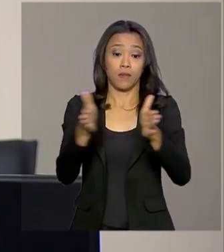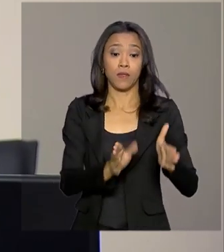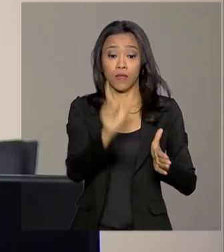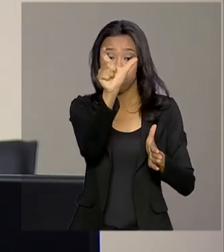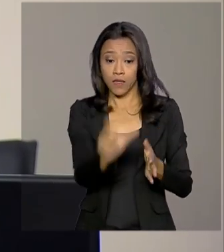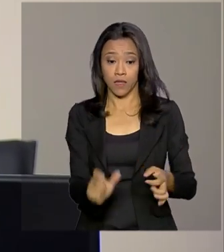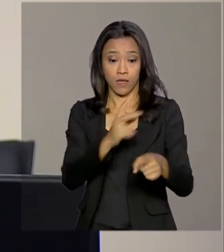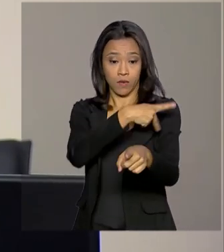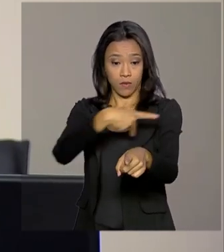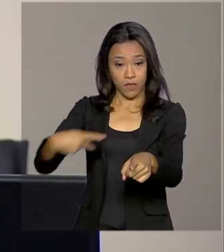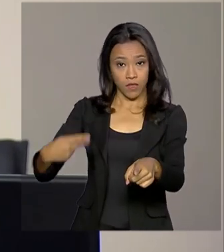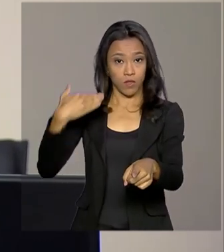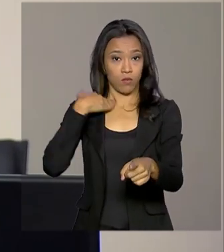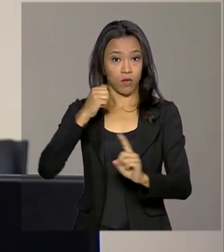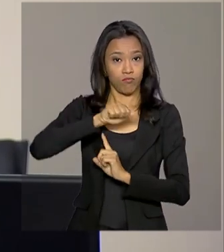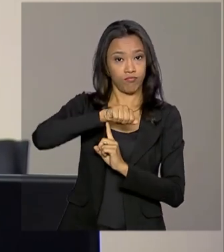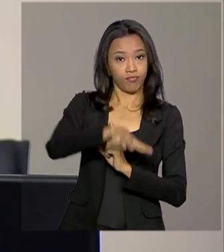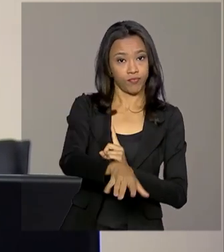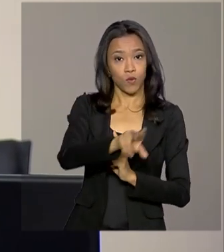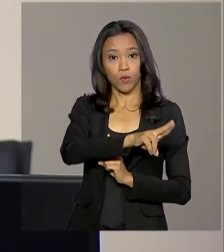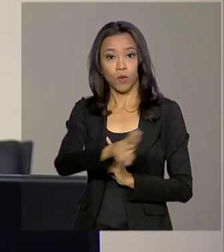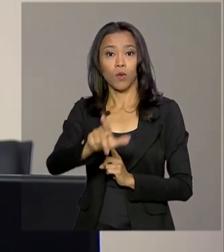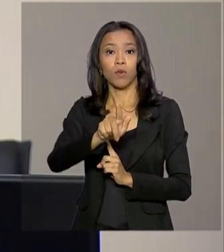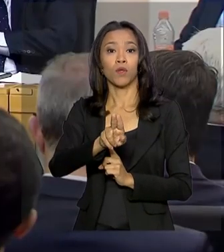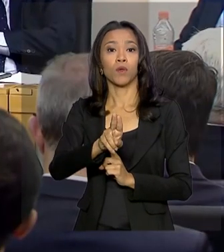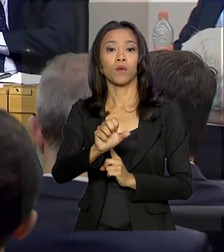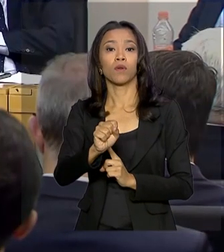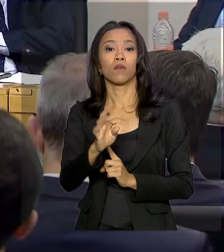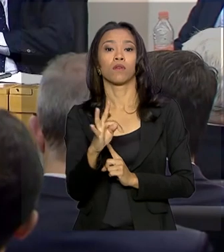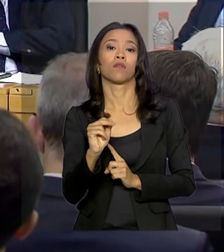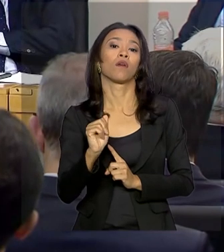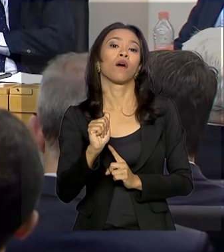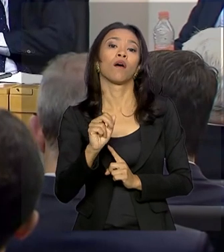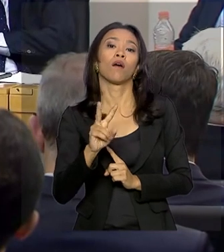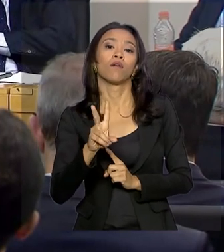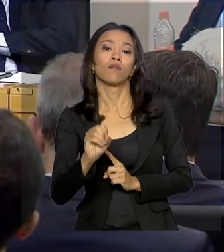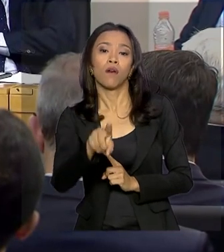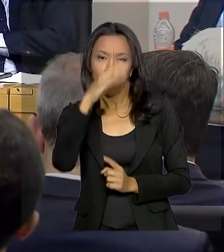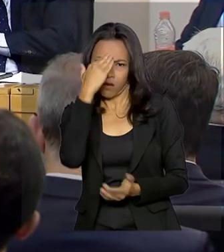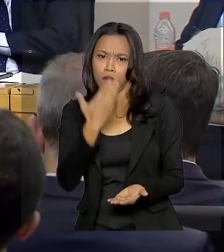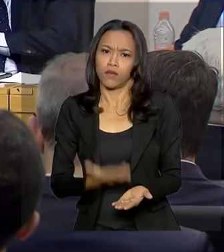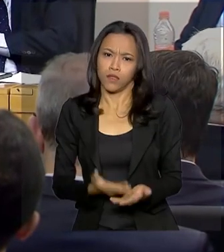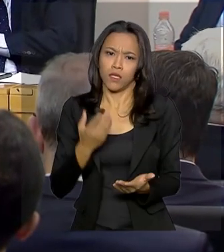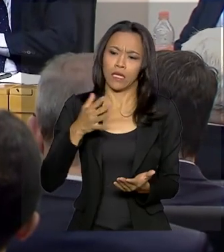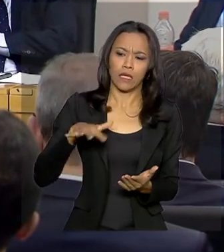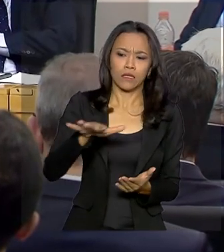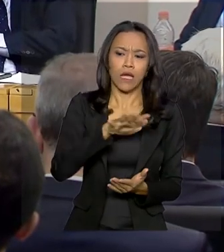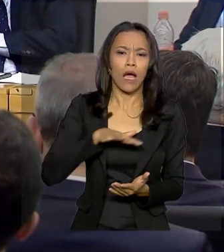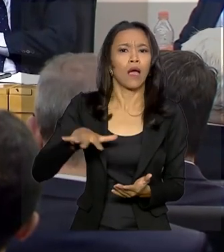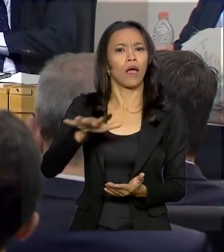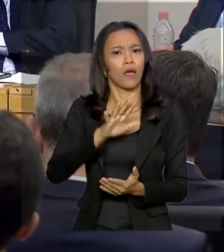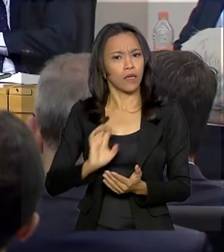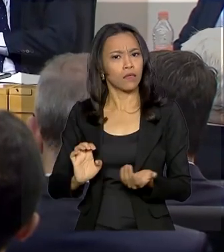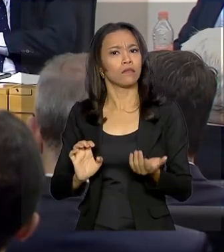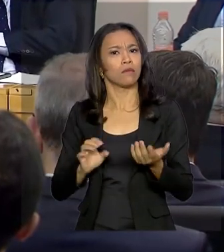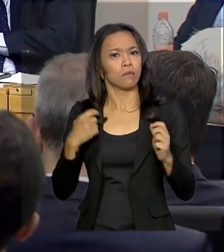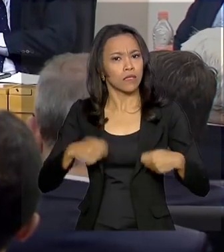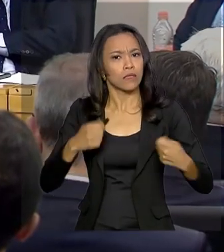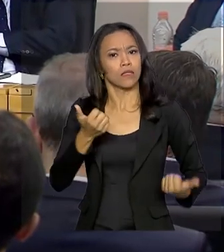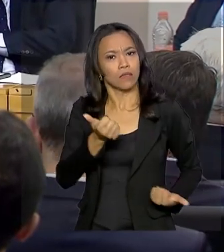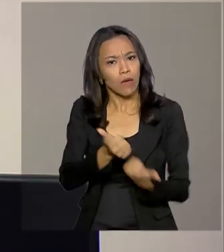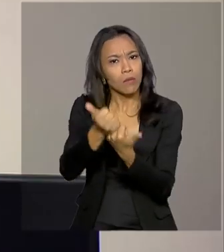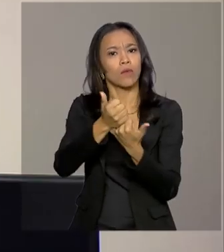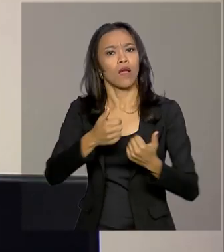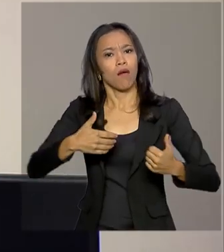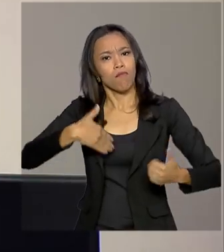de Desenvolvimento Econômico e Social, Gustavo Montesano, acredita que o mercado de concessões necessita de investimentos de